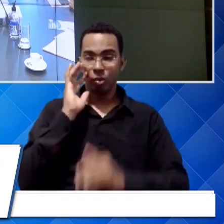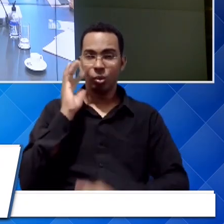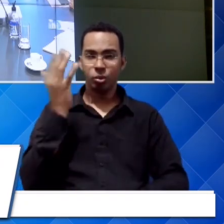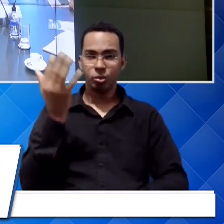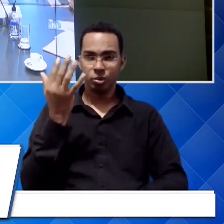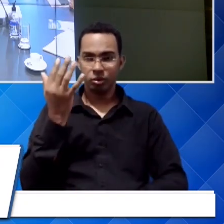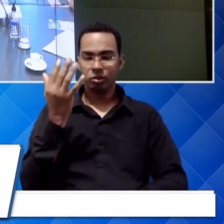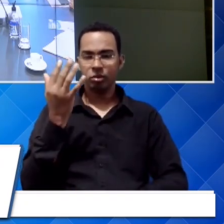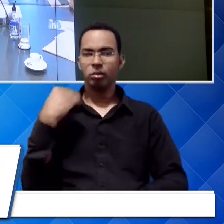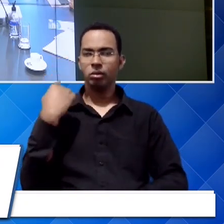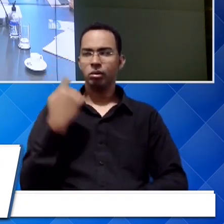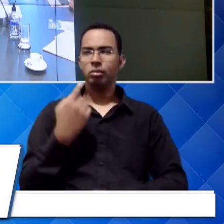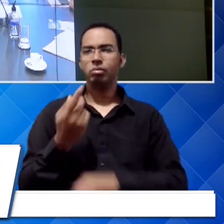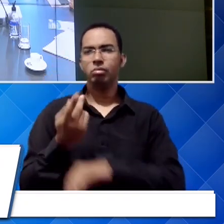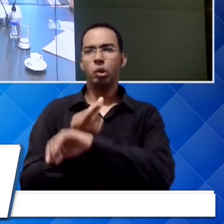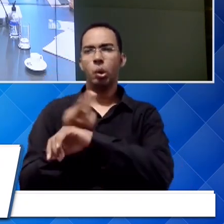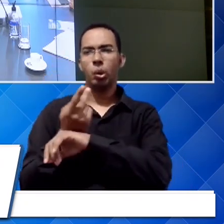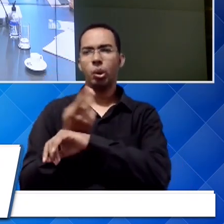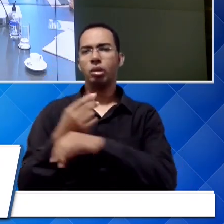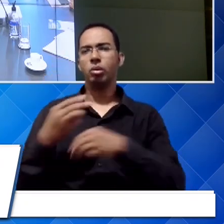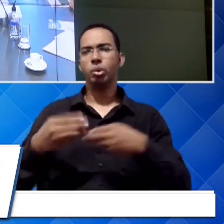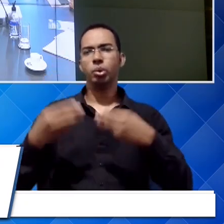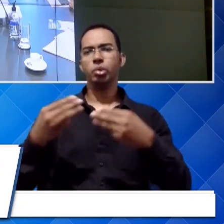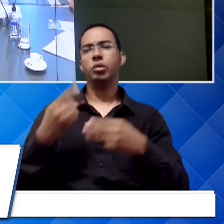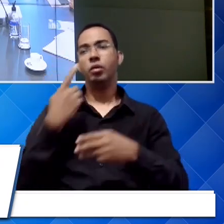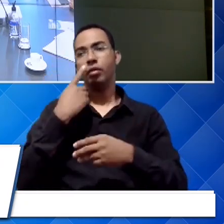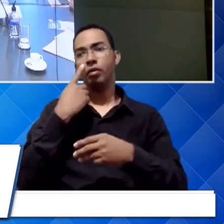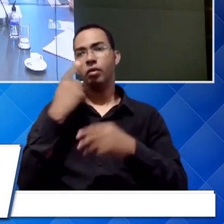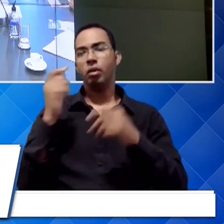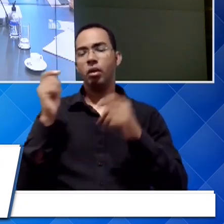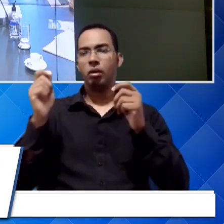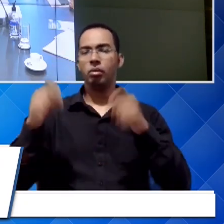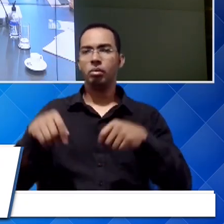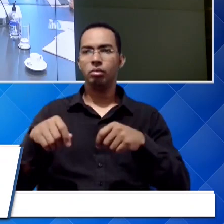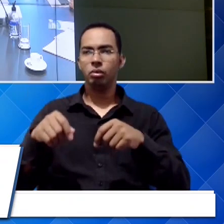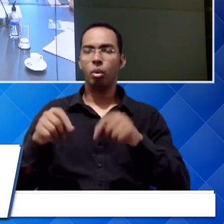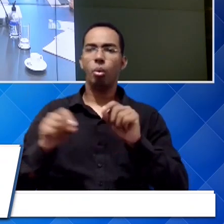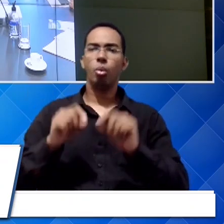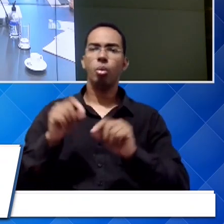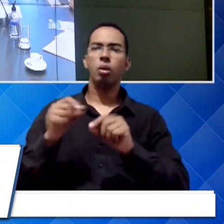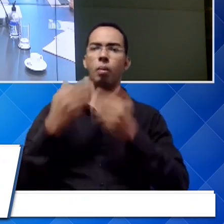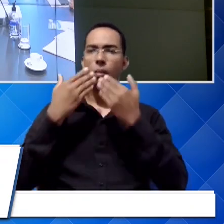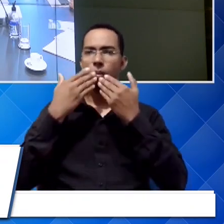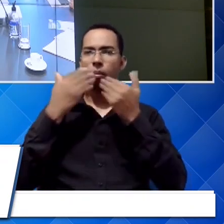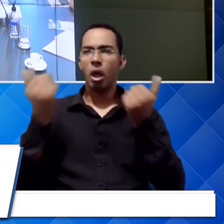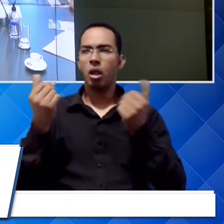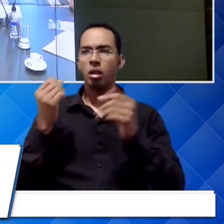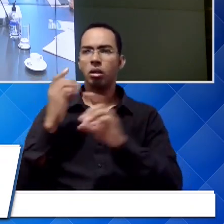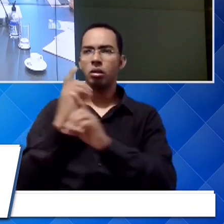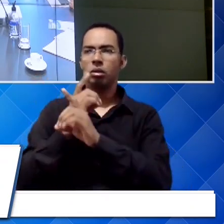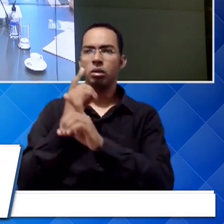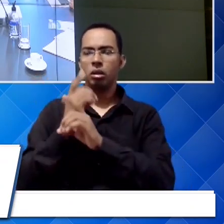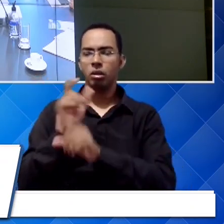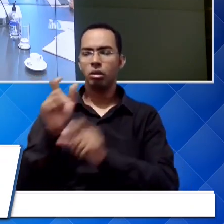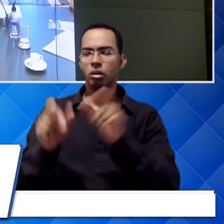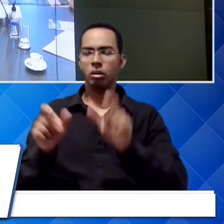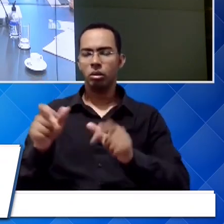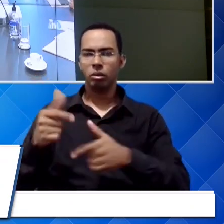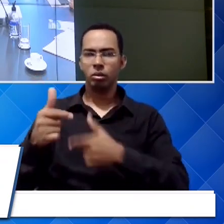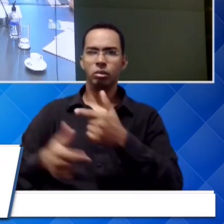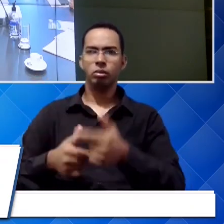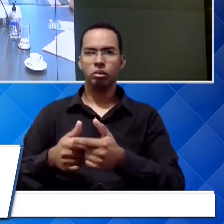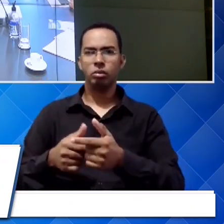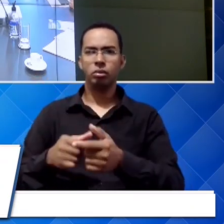nós fomos lá tratar com o ministro a possibilidade de melhorar o atendimento ao trabalhador no